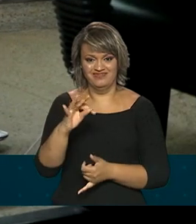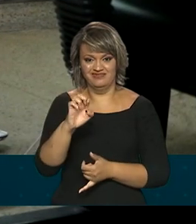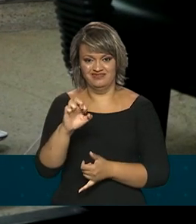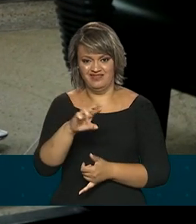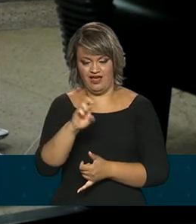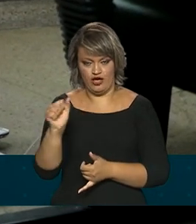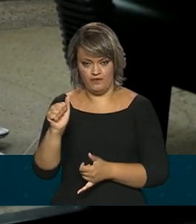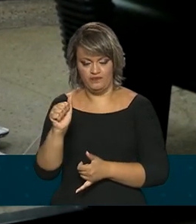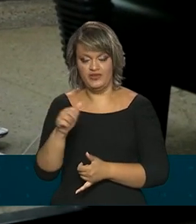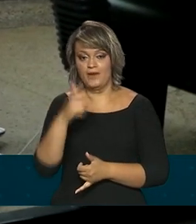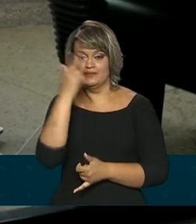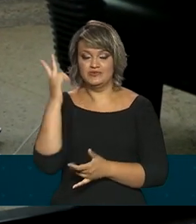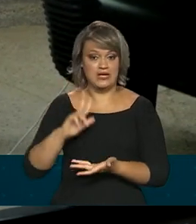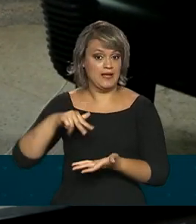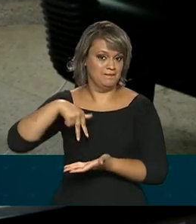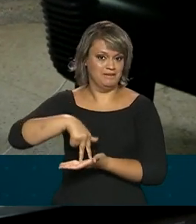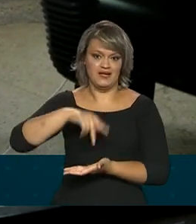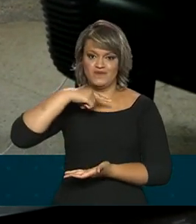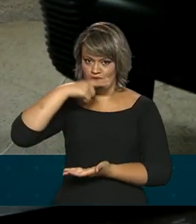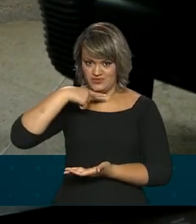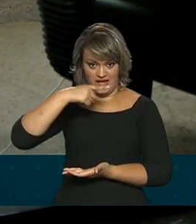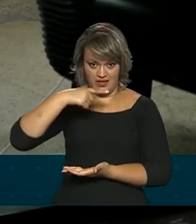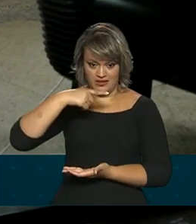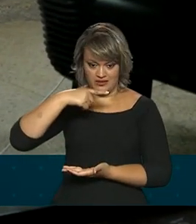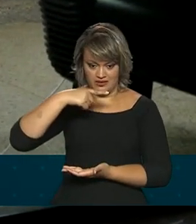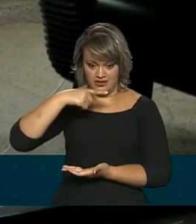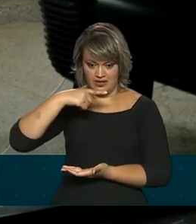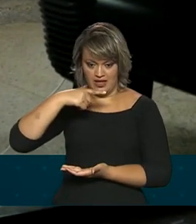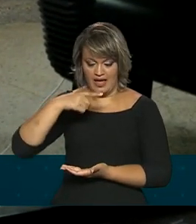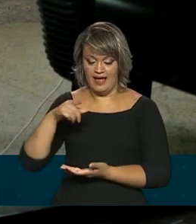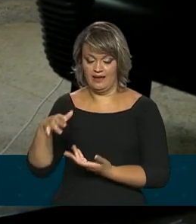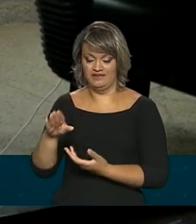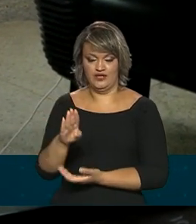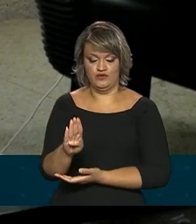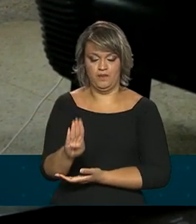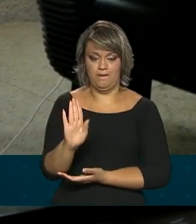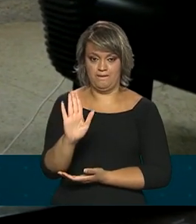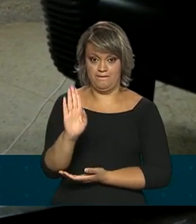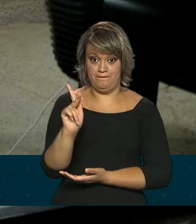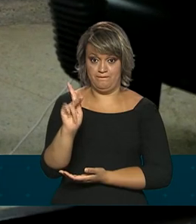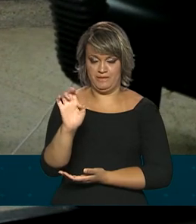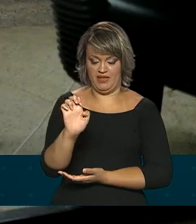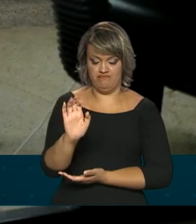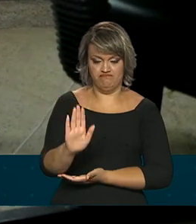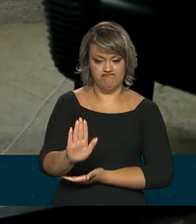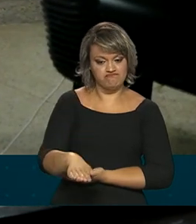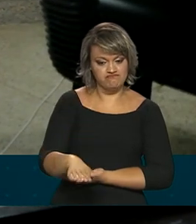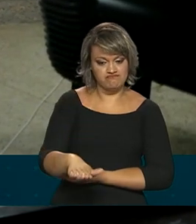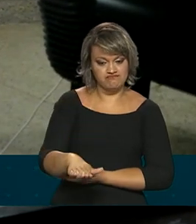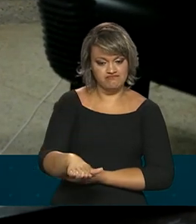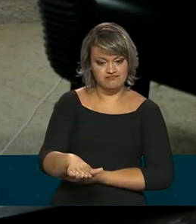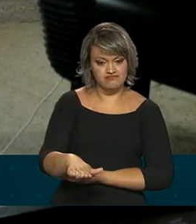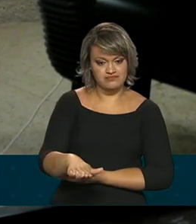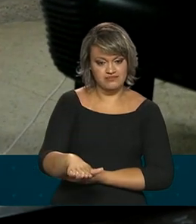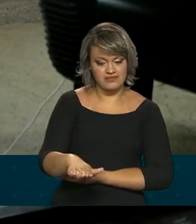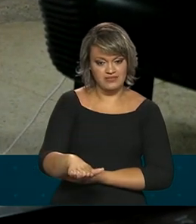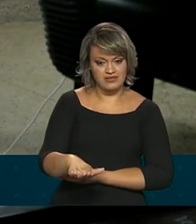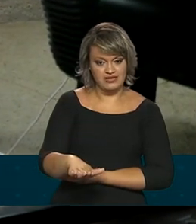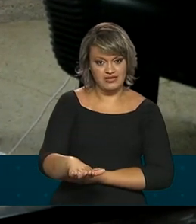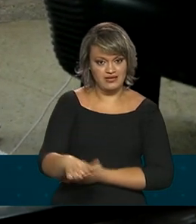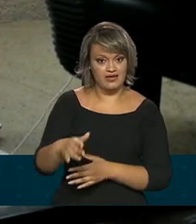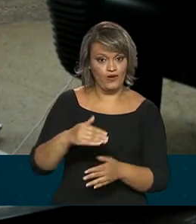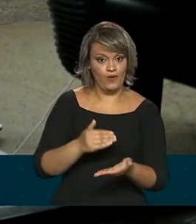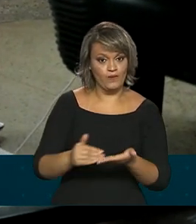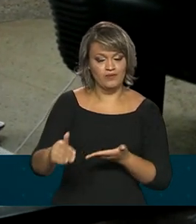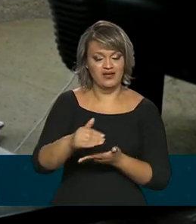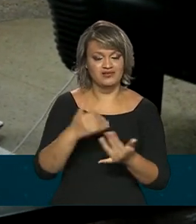quem não consegue ficar de pé, a pessoa que tem o Parkinson, ela só vai encostar um dos pés aqui, vai estar descalço, e o jogo